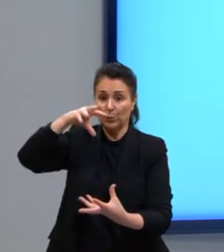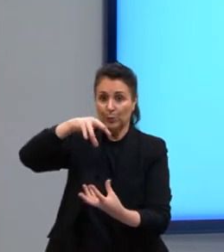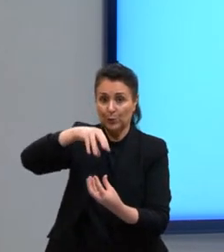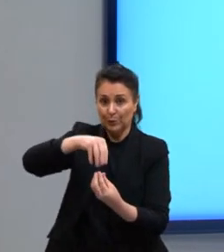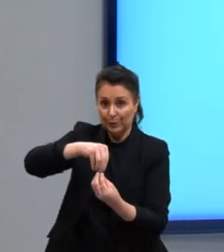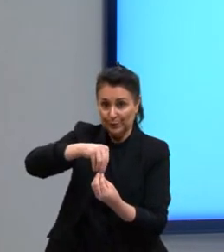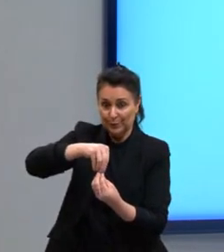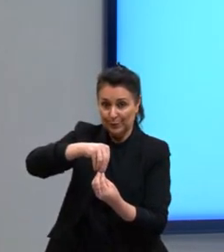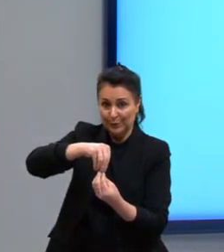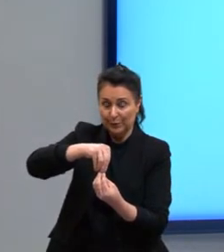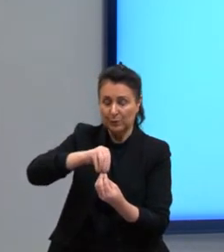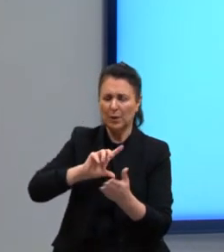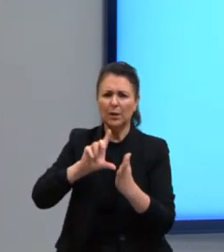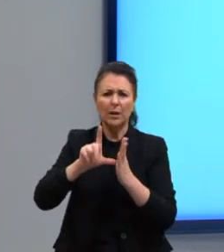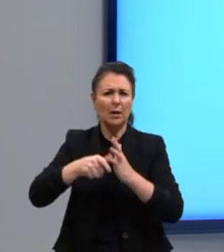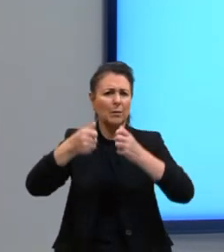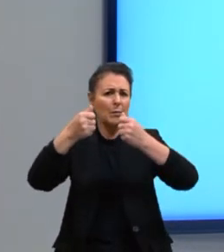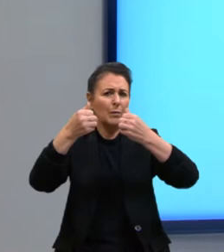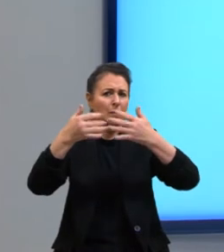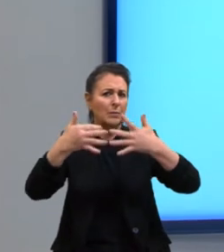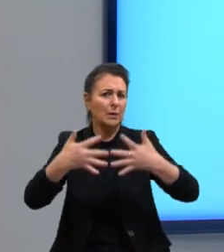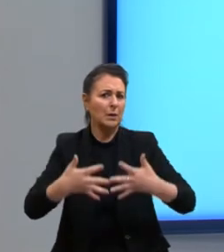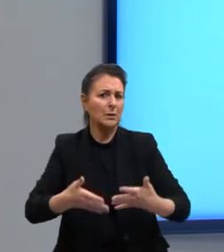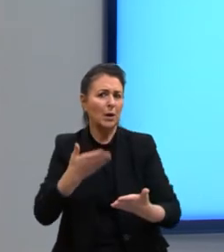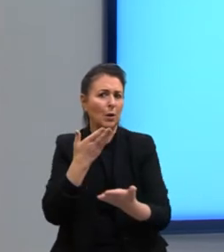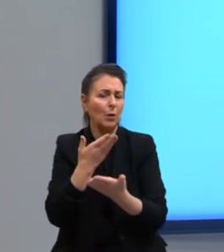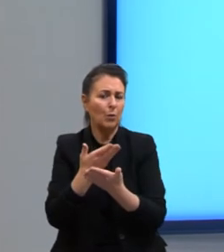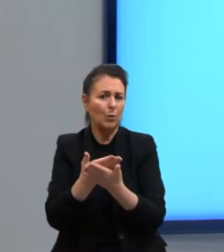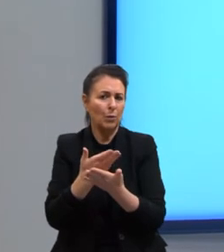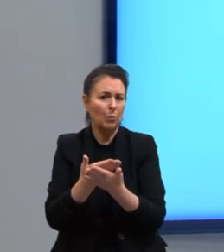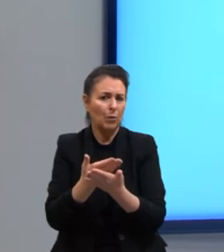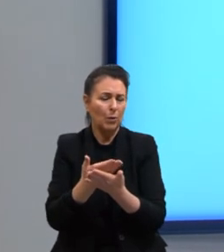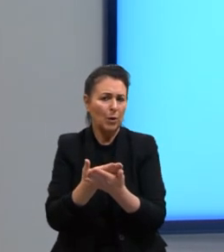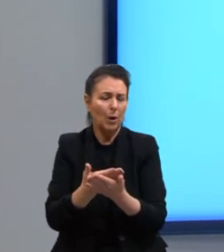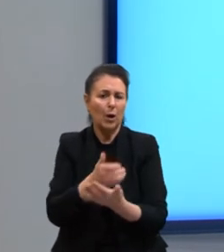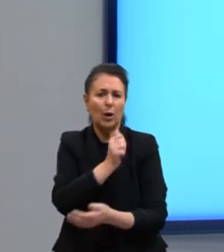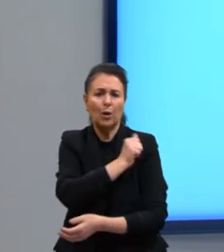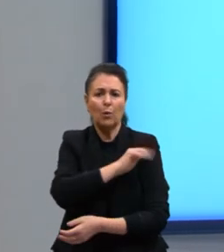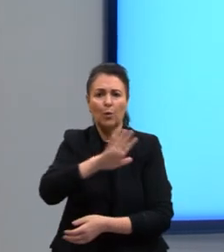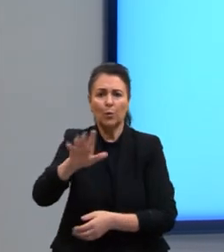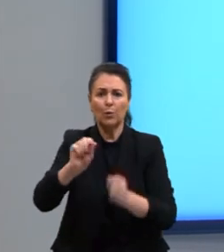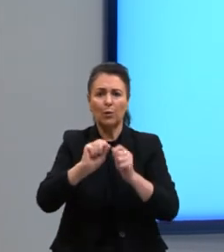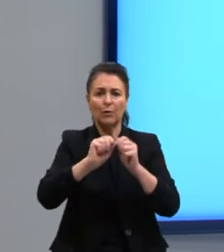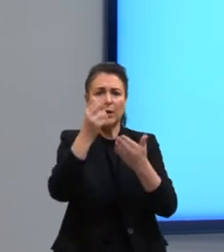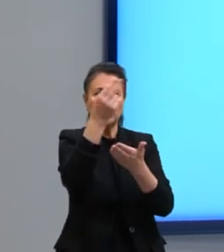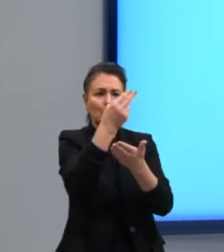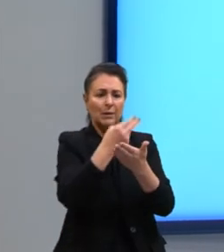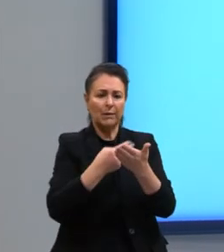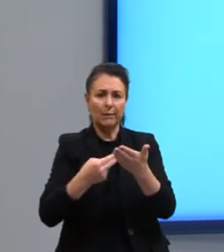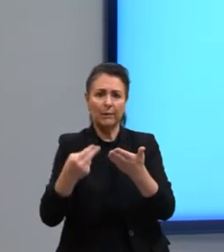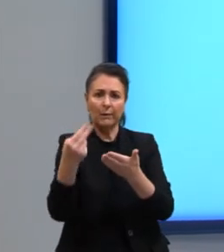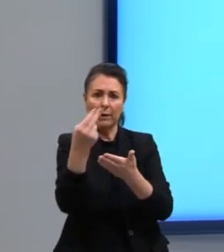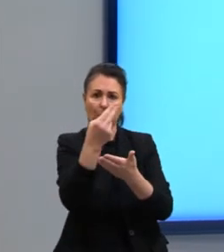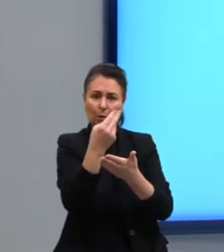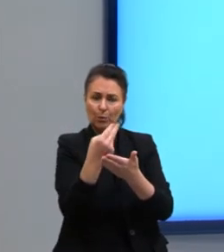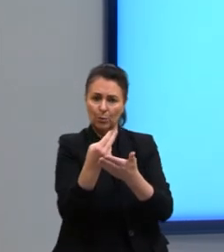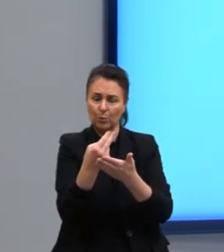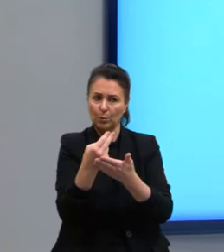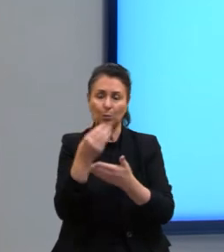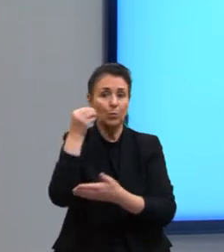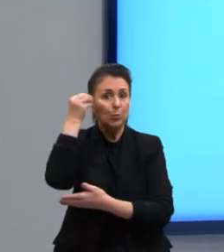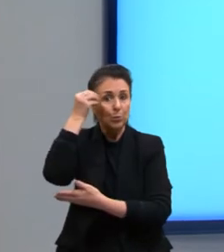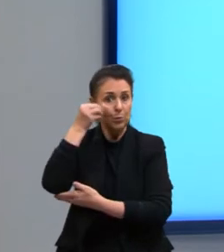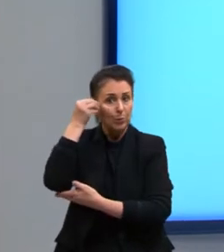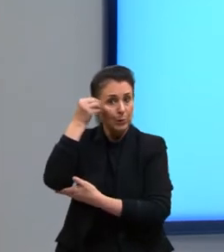Após a explicação, um aluno esquematizou na lousa o resultado do referido experimento. Certo?